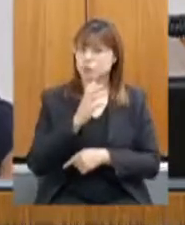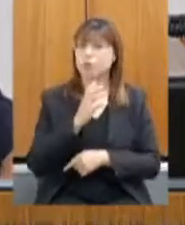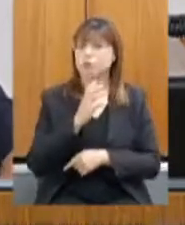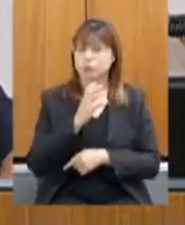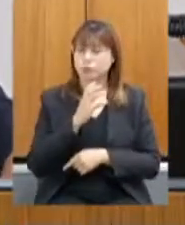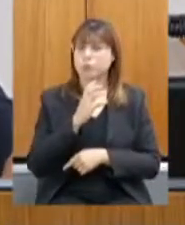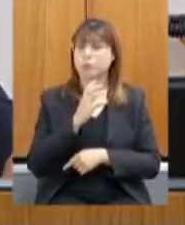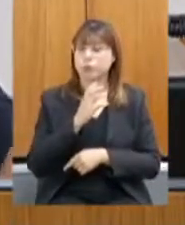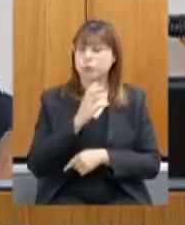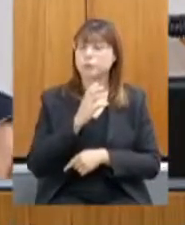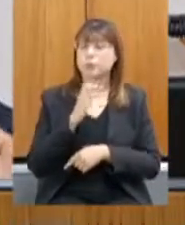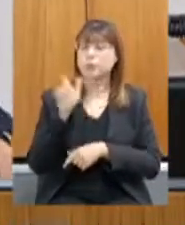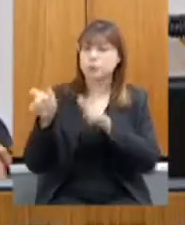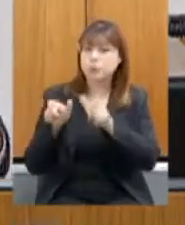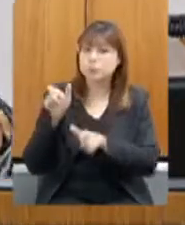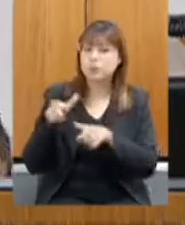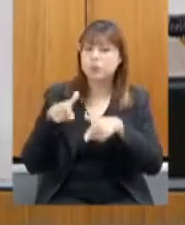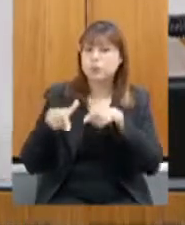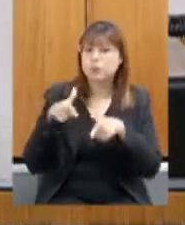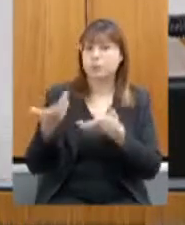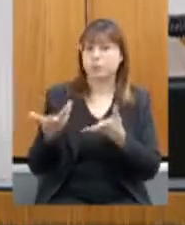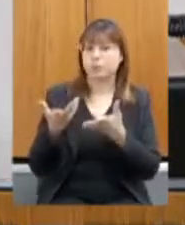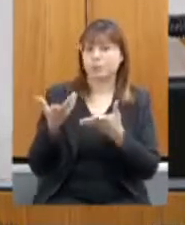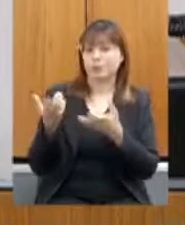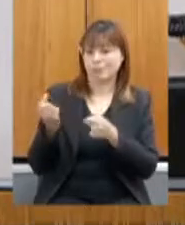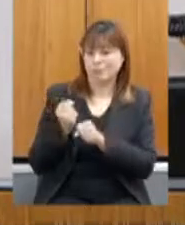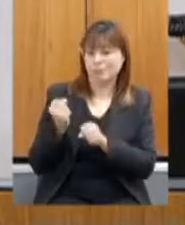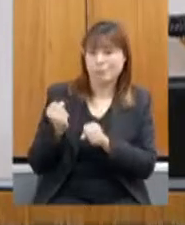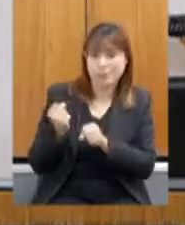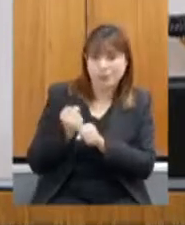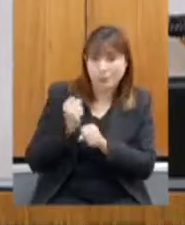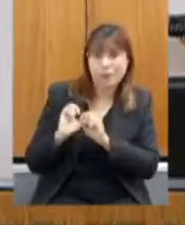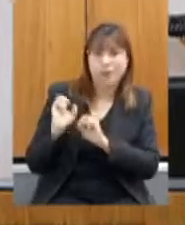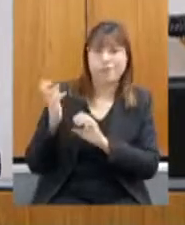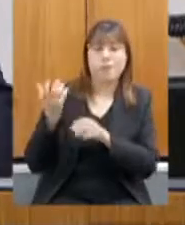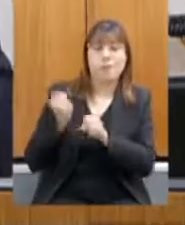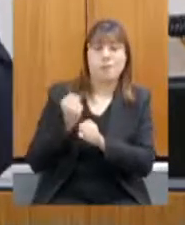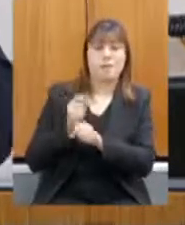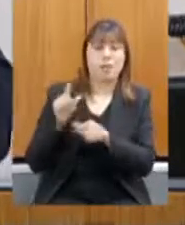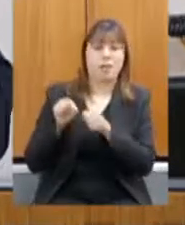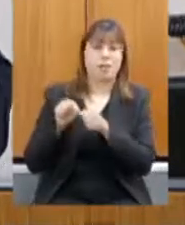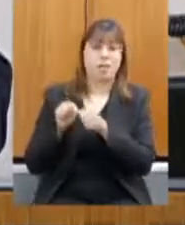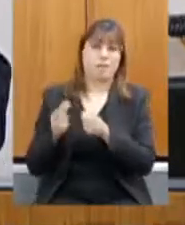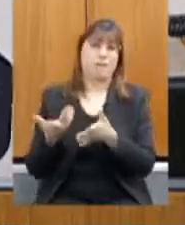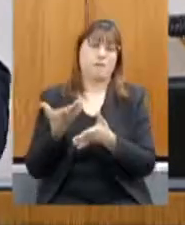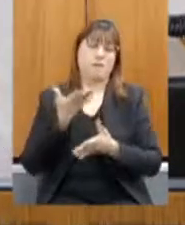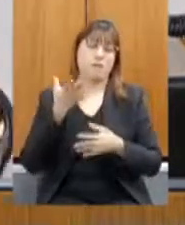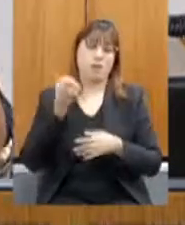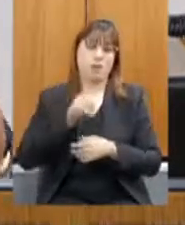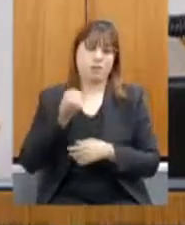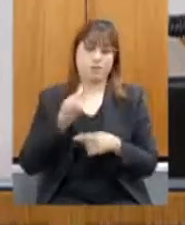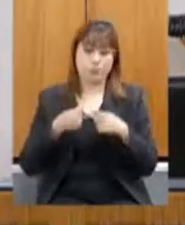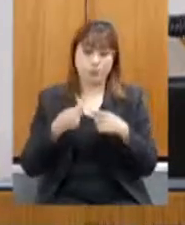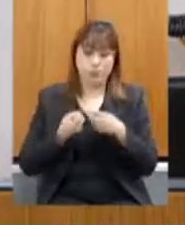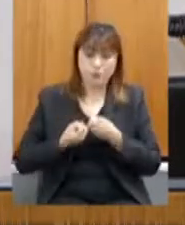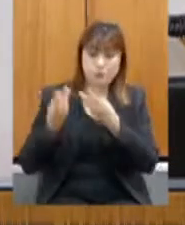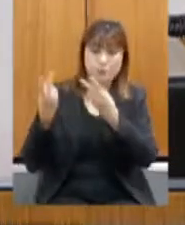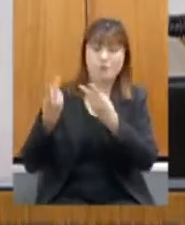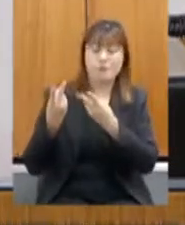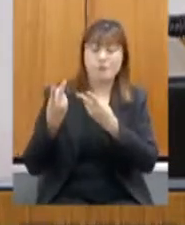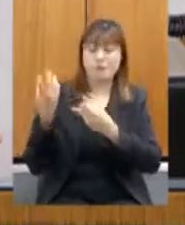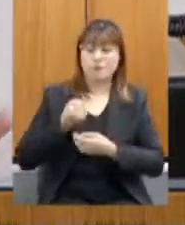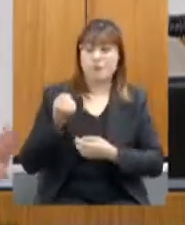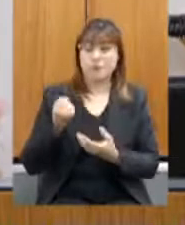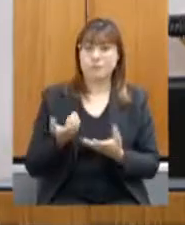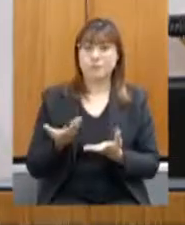produtor de leite relacionado à importação de leite. A importação do leite, hoje, compromete o nosso produtor